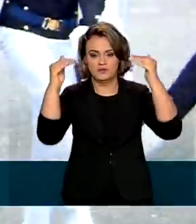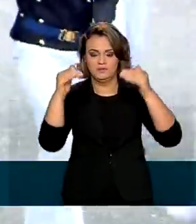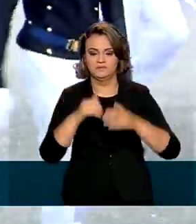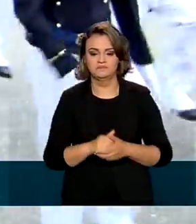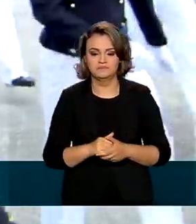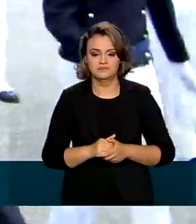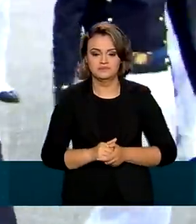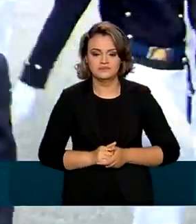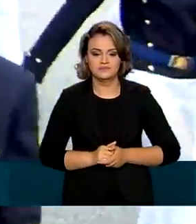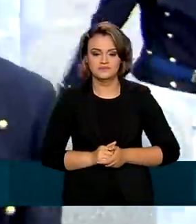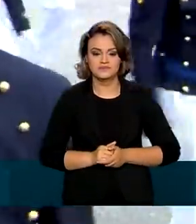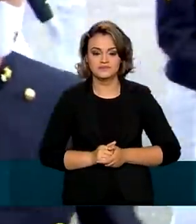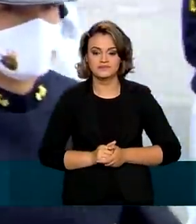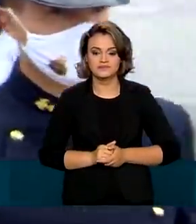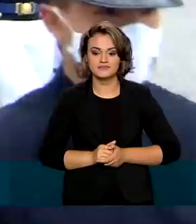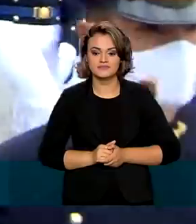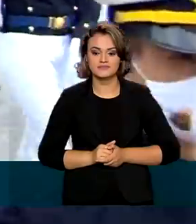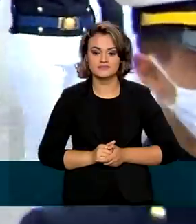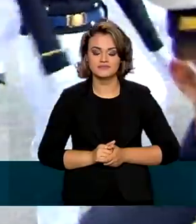Marinha.